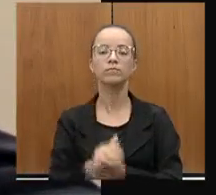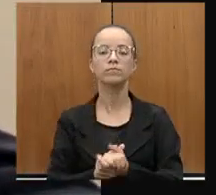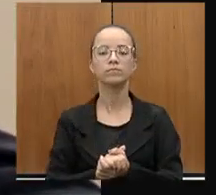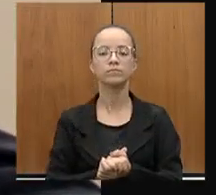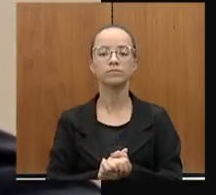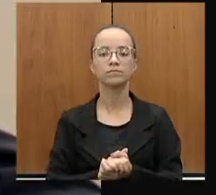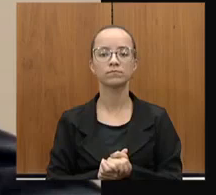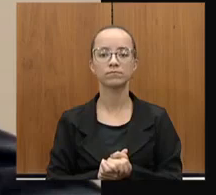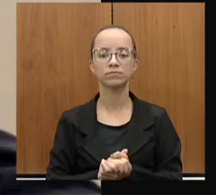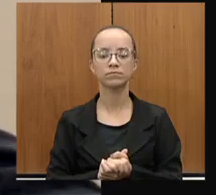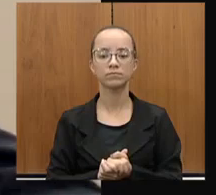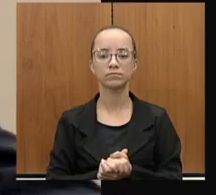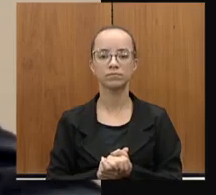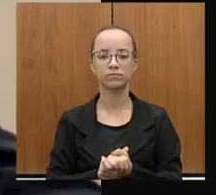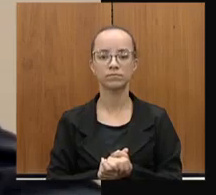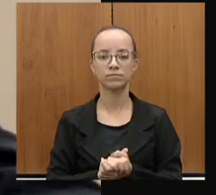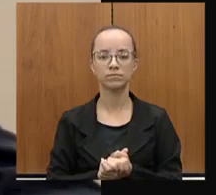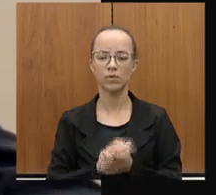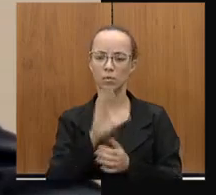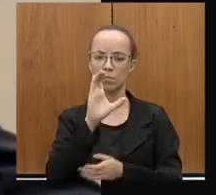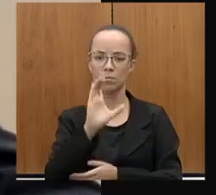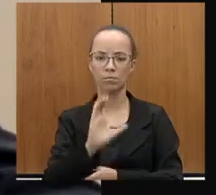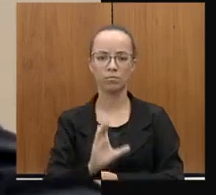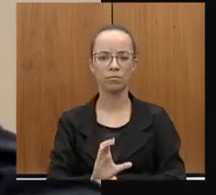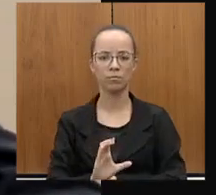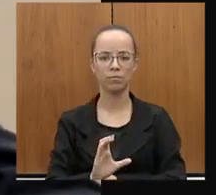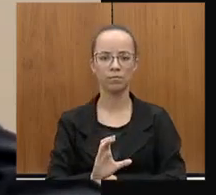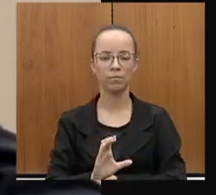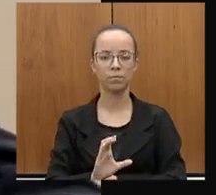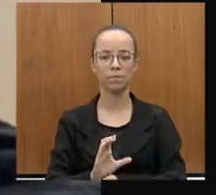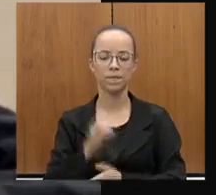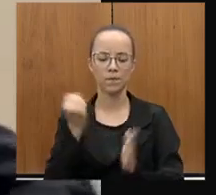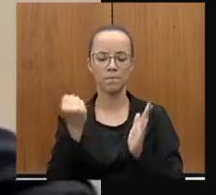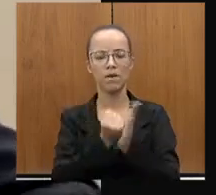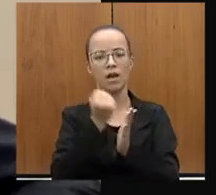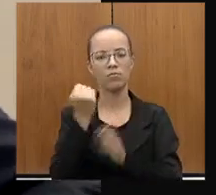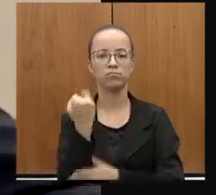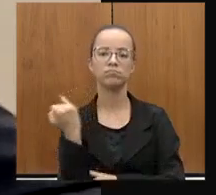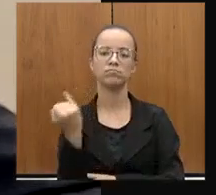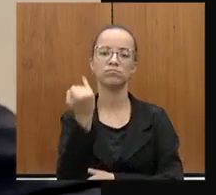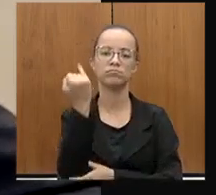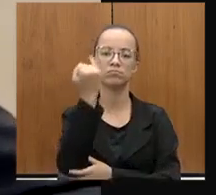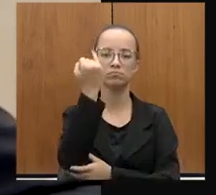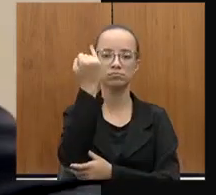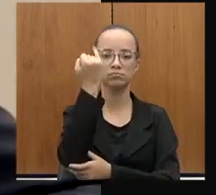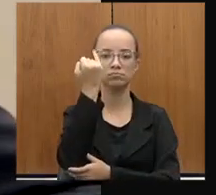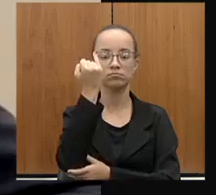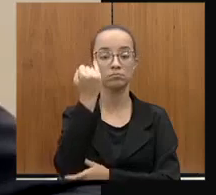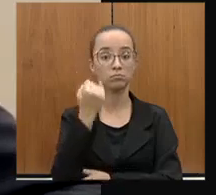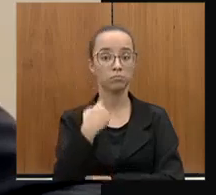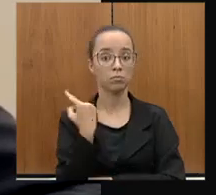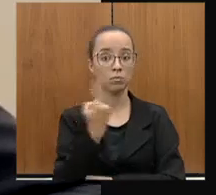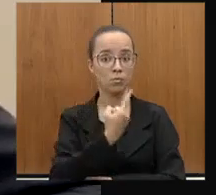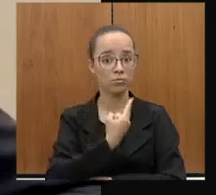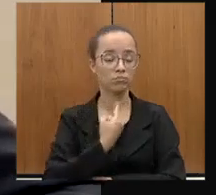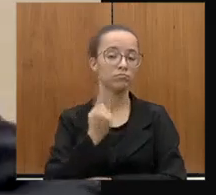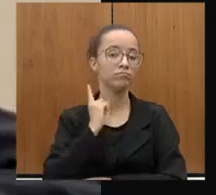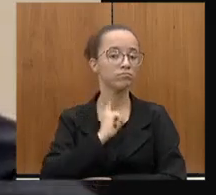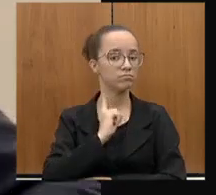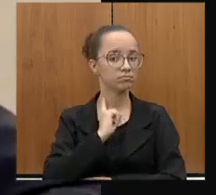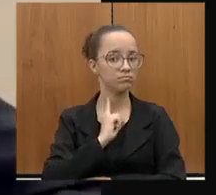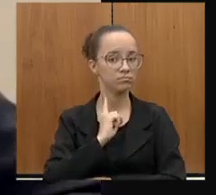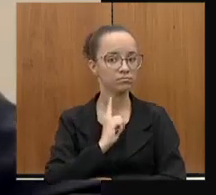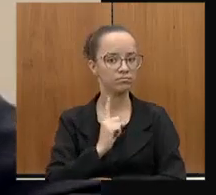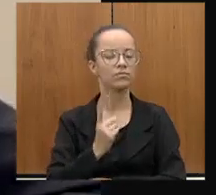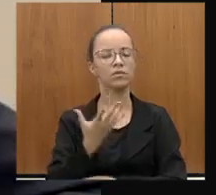tem deixado um marco importante para o nosso Estado, graças ao